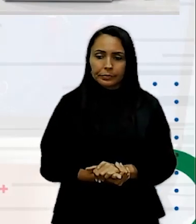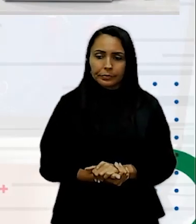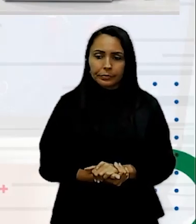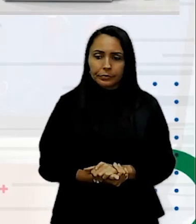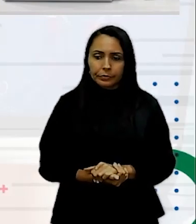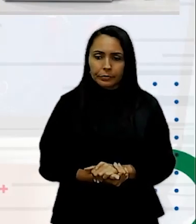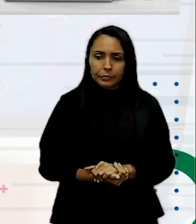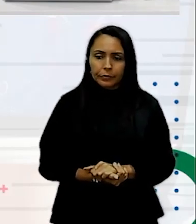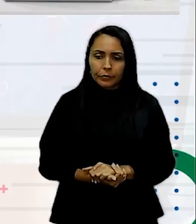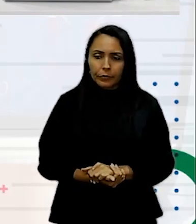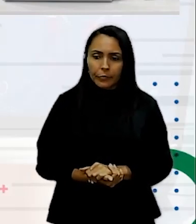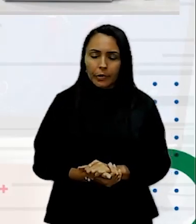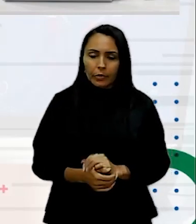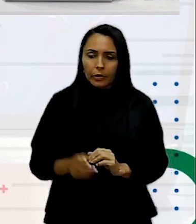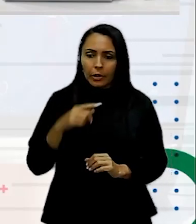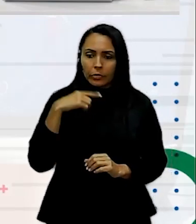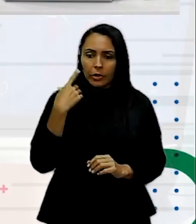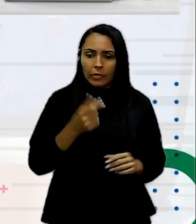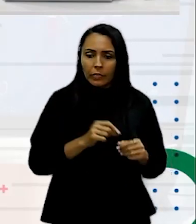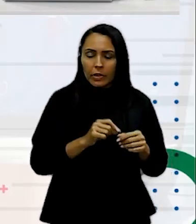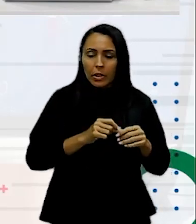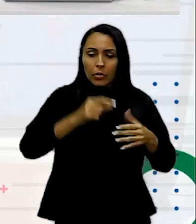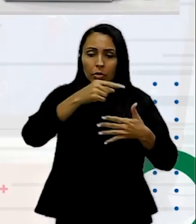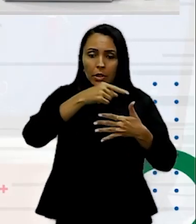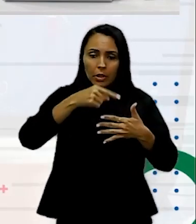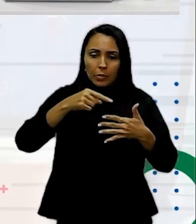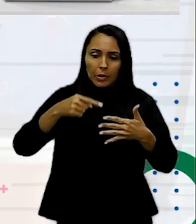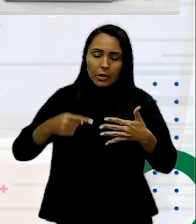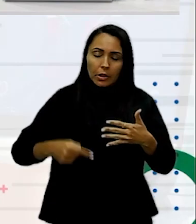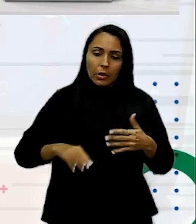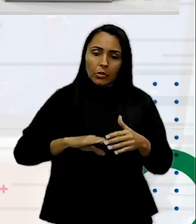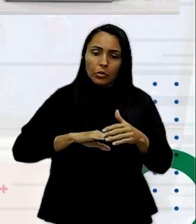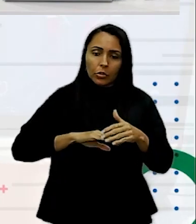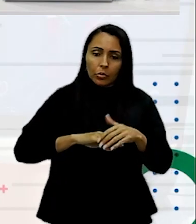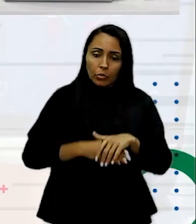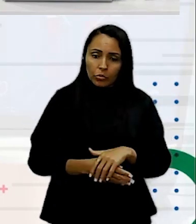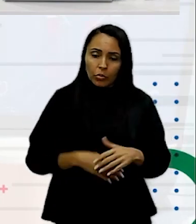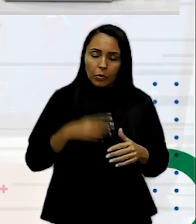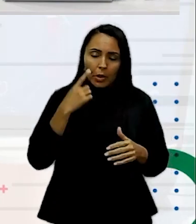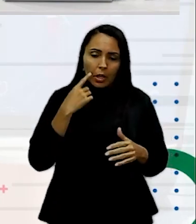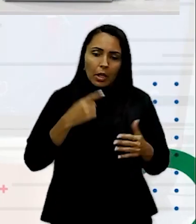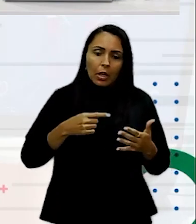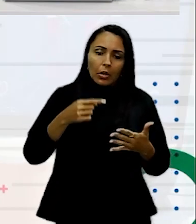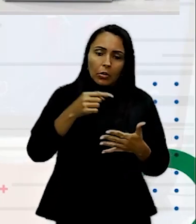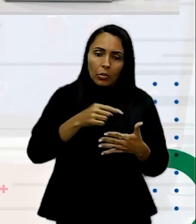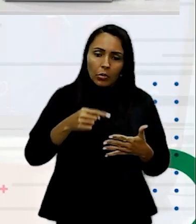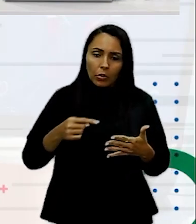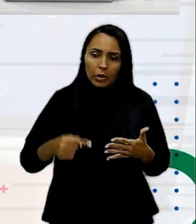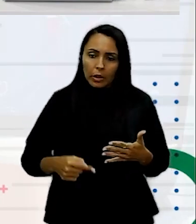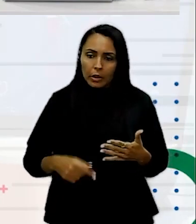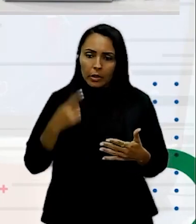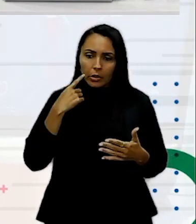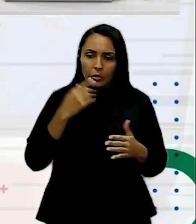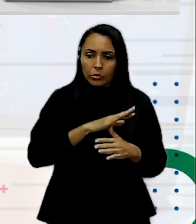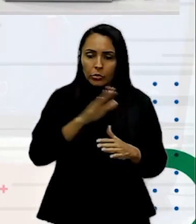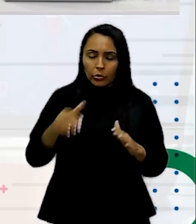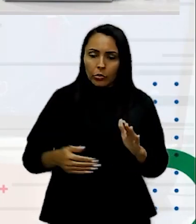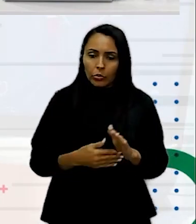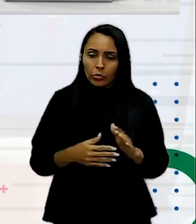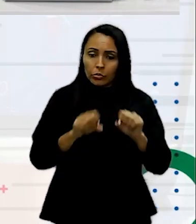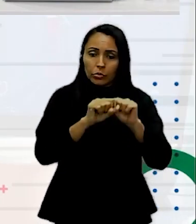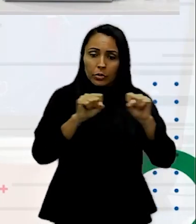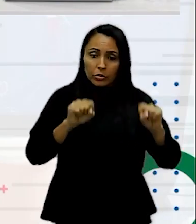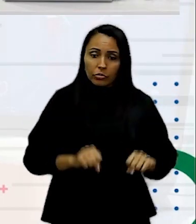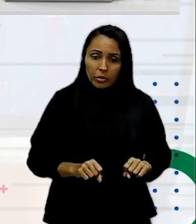Quando a gente Vai fazer Os elementos A gente Costuma Colocar Tem dois sistemas Sistema